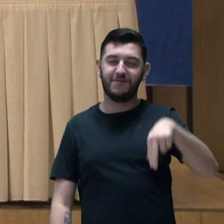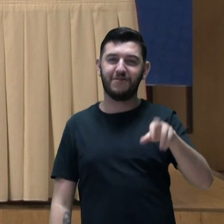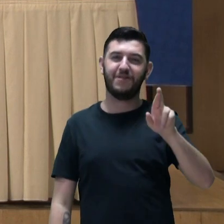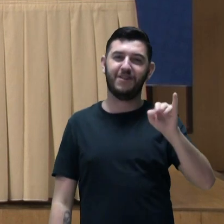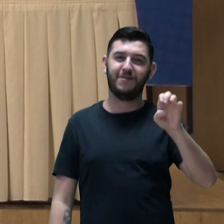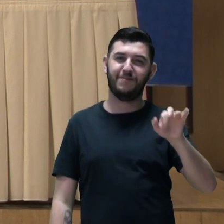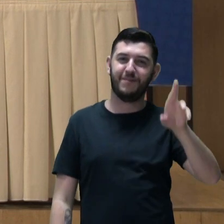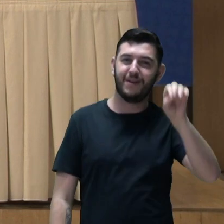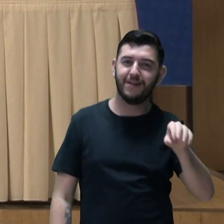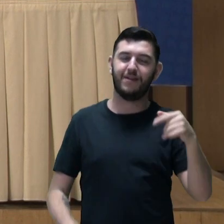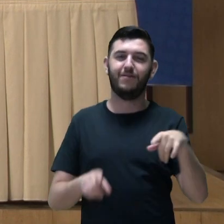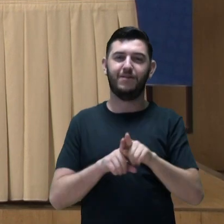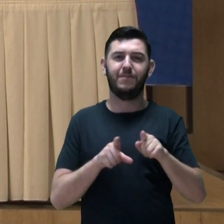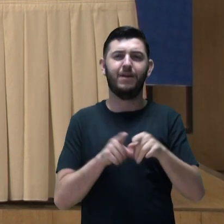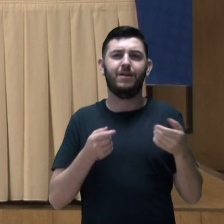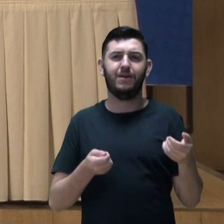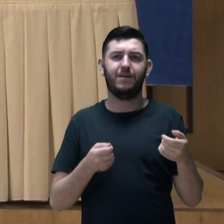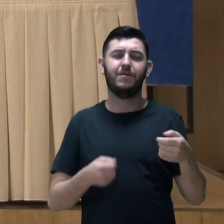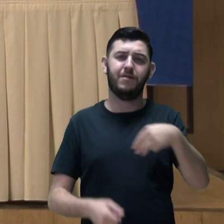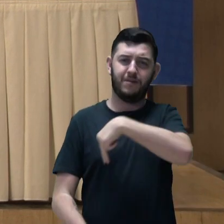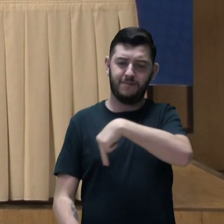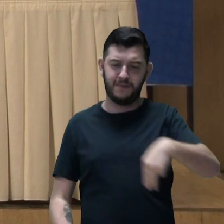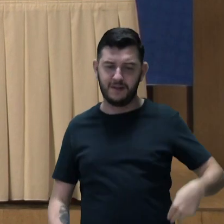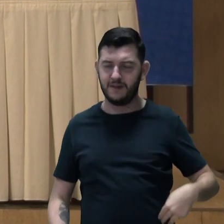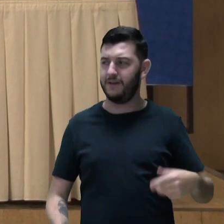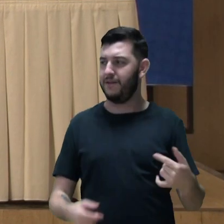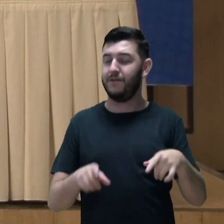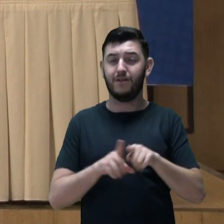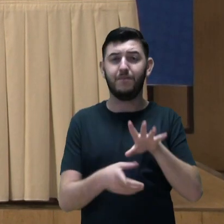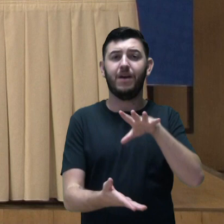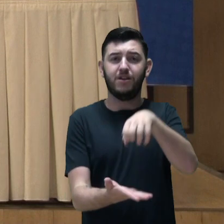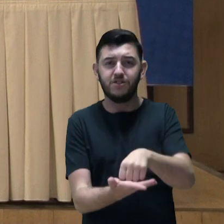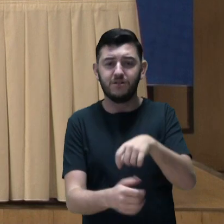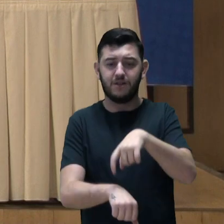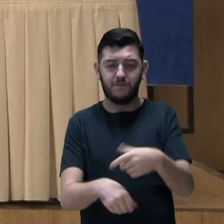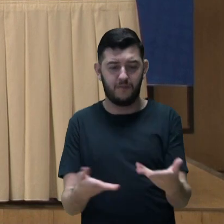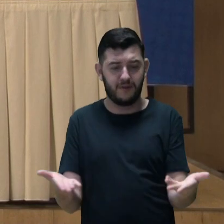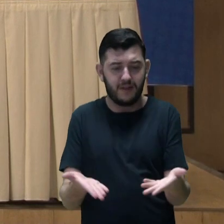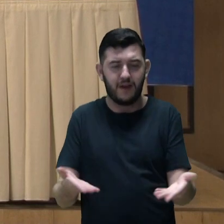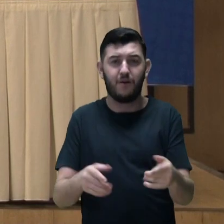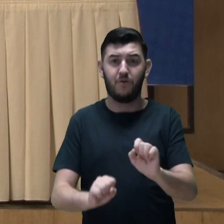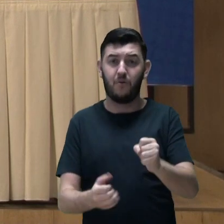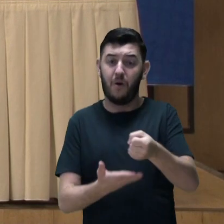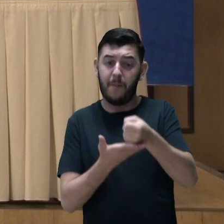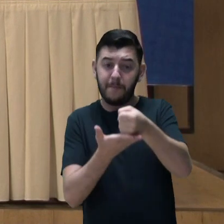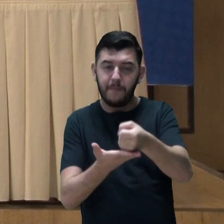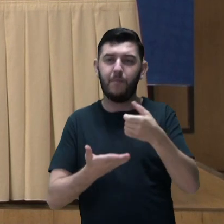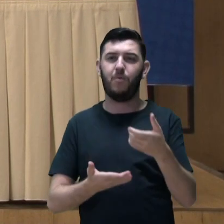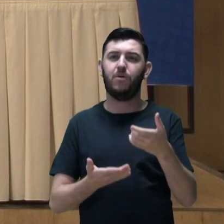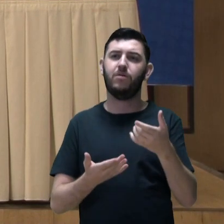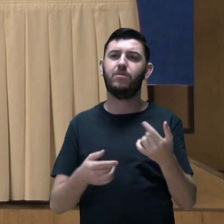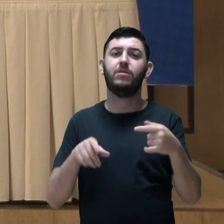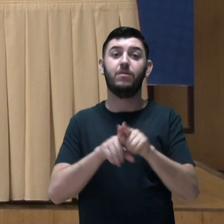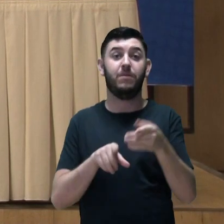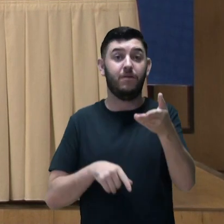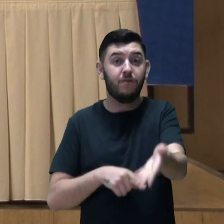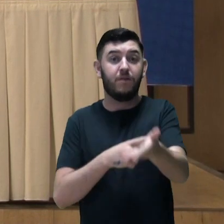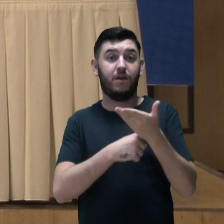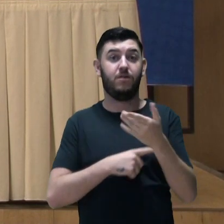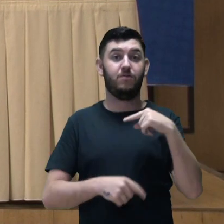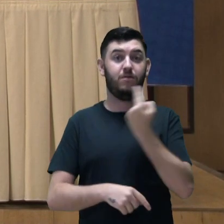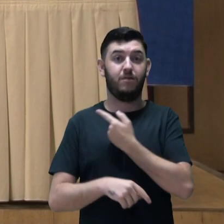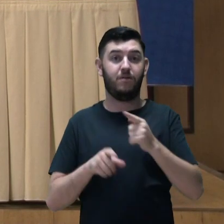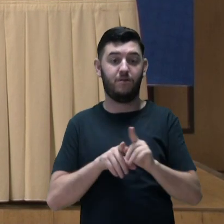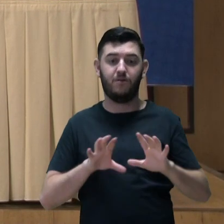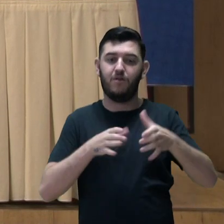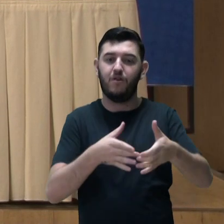e ministro, desde já, registrar e agradecer a todo o apoio e facilidade que o senhor cria para a nossa equipe